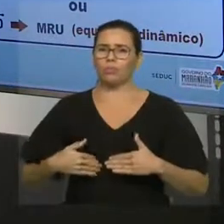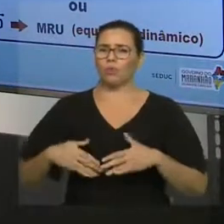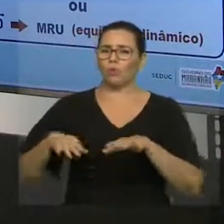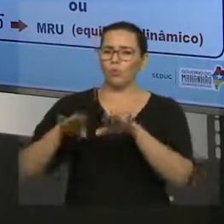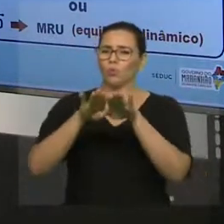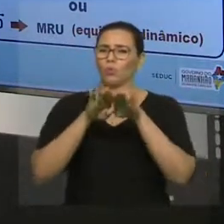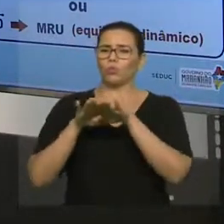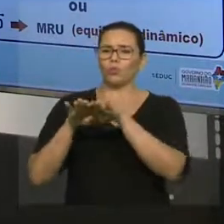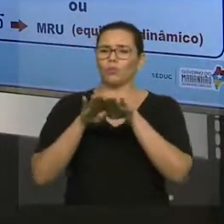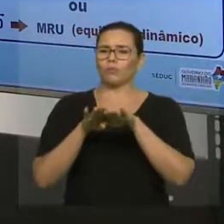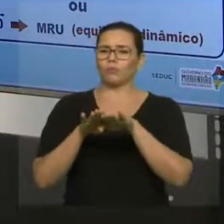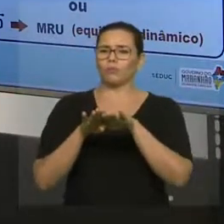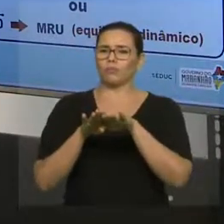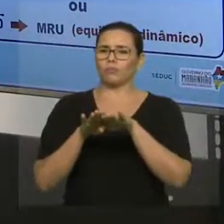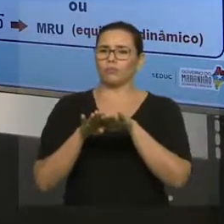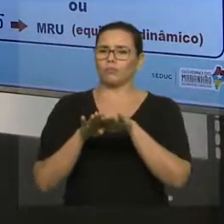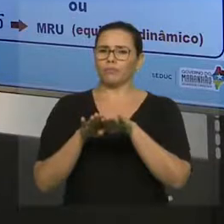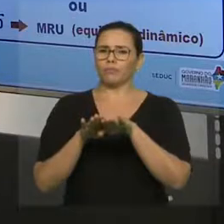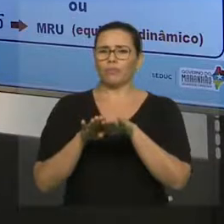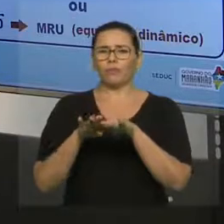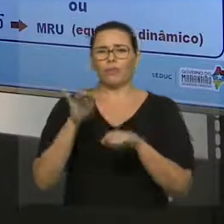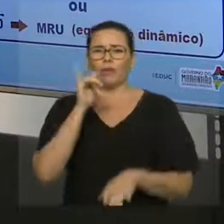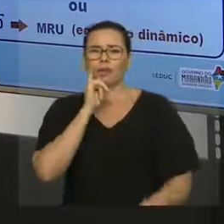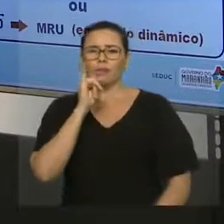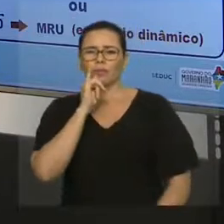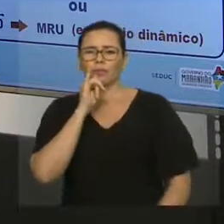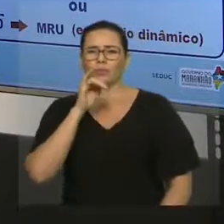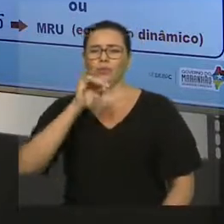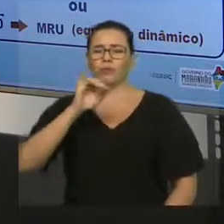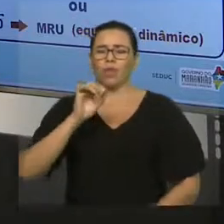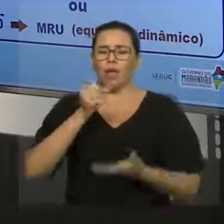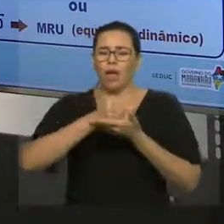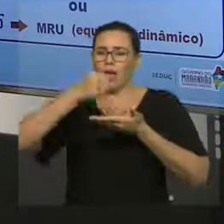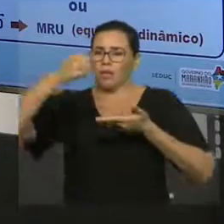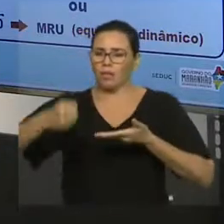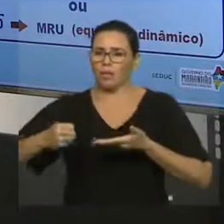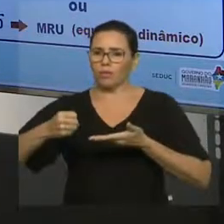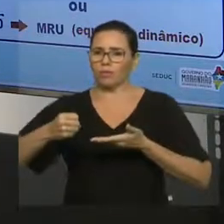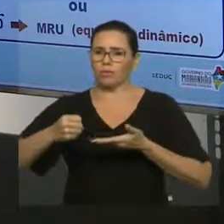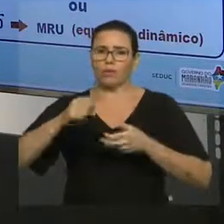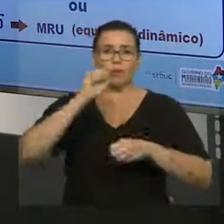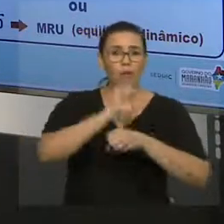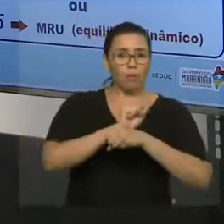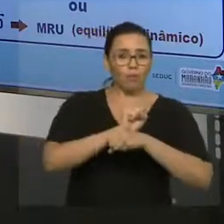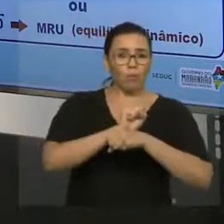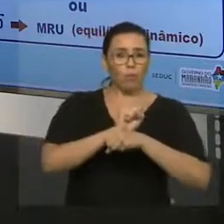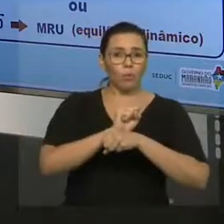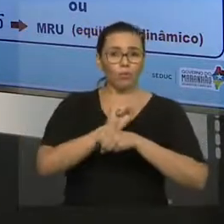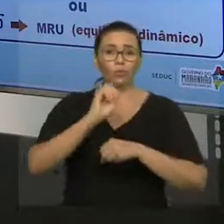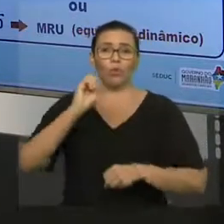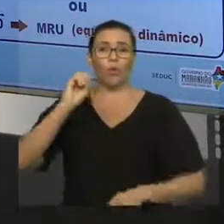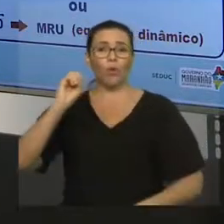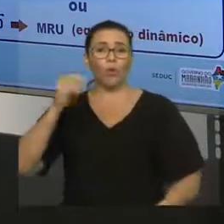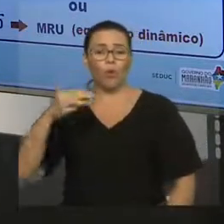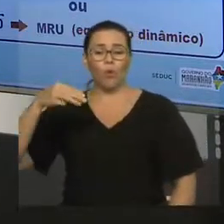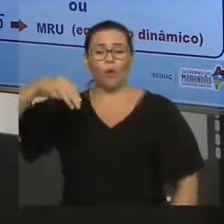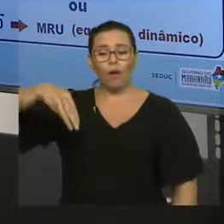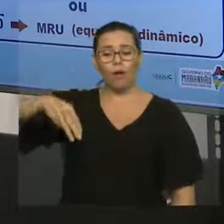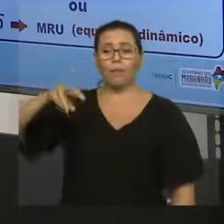Então, a gente costuma dizer que inércia é quê? É repouso ou MRU.